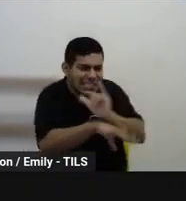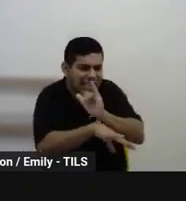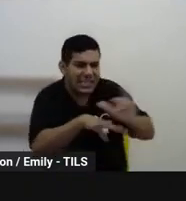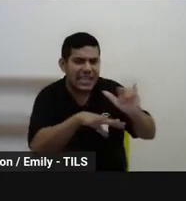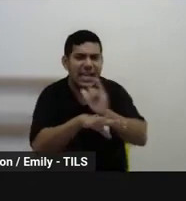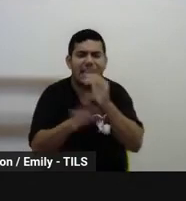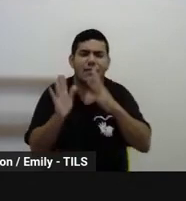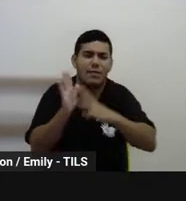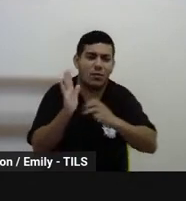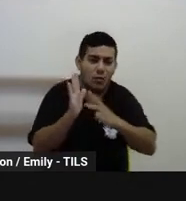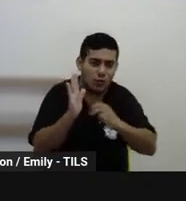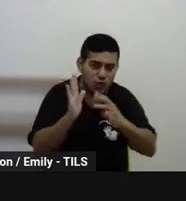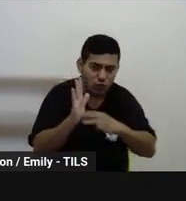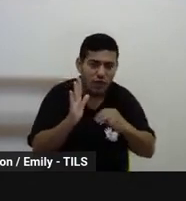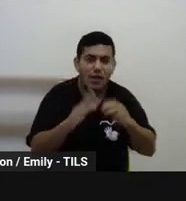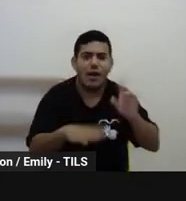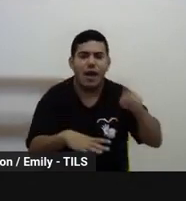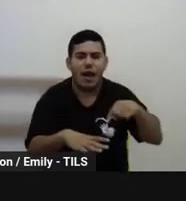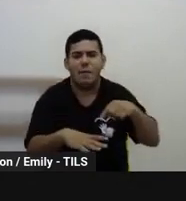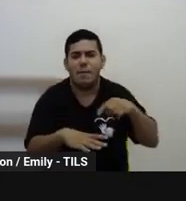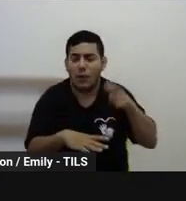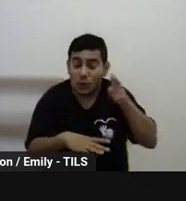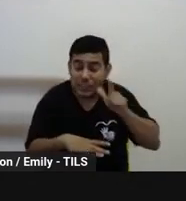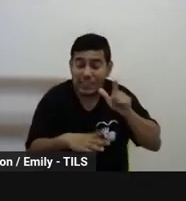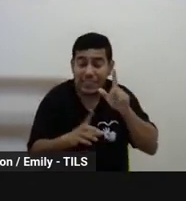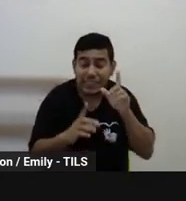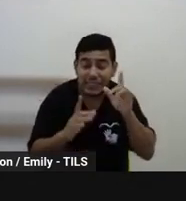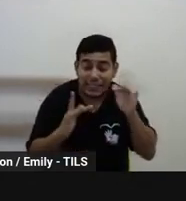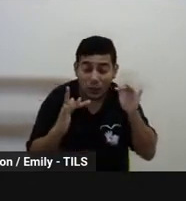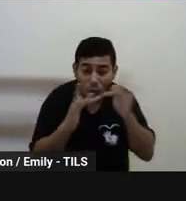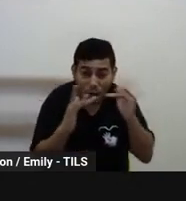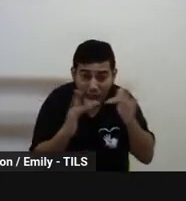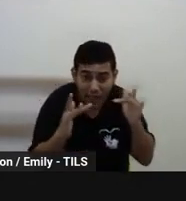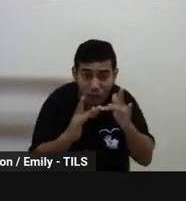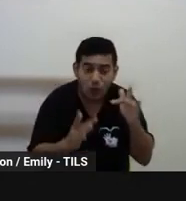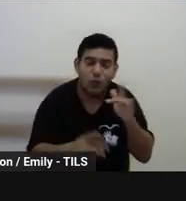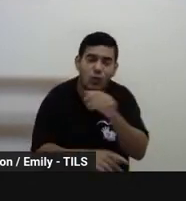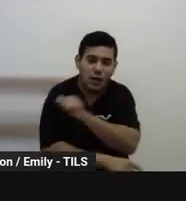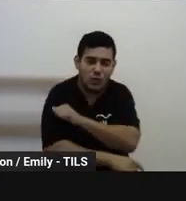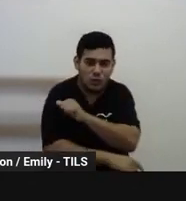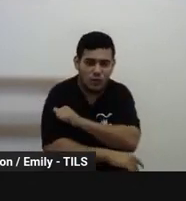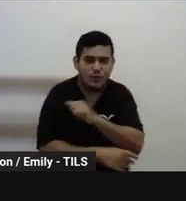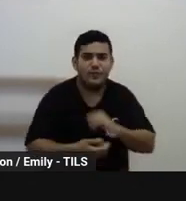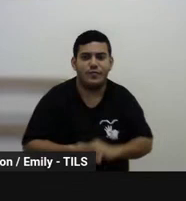metodologias para alcançar esses estudantes, e aí, nesse sentido, eu até